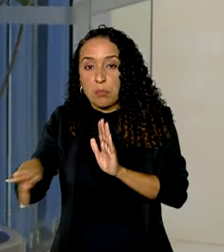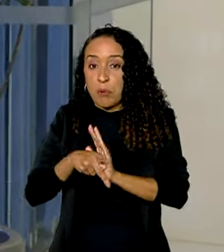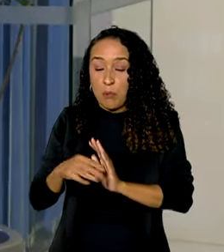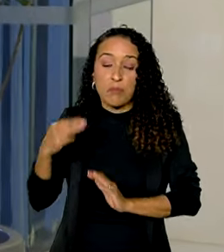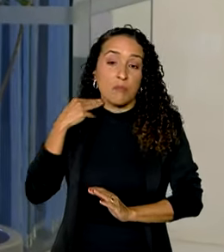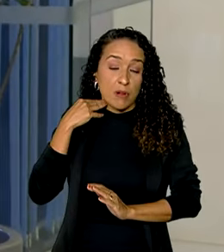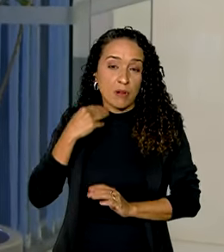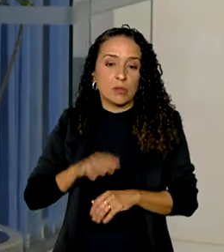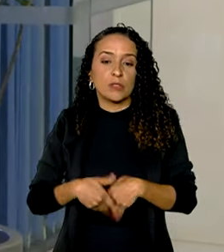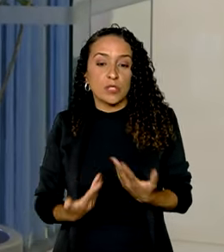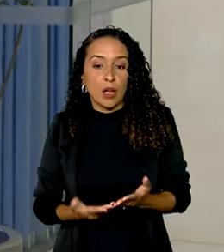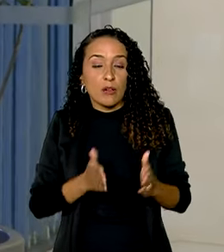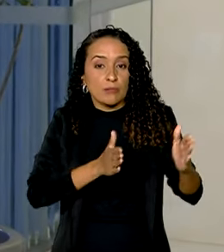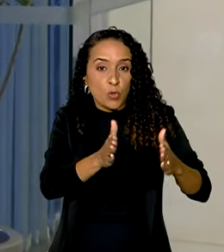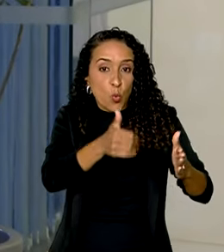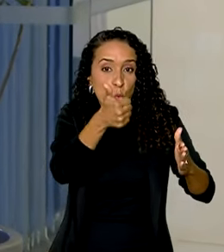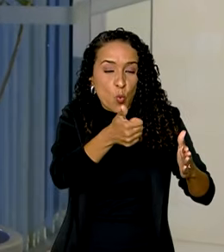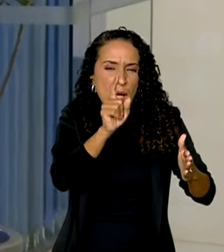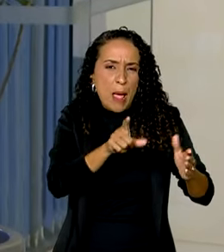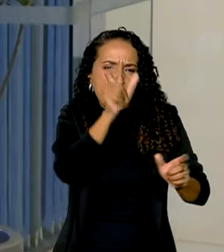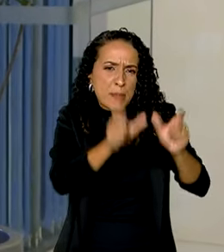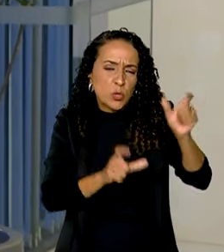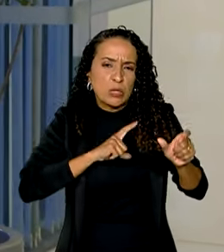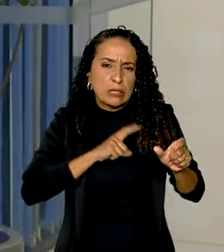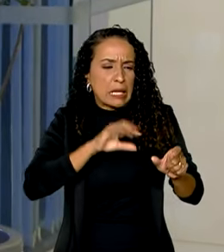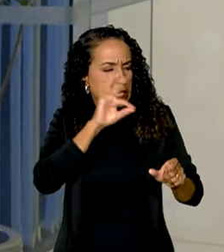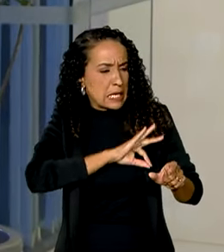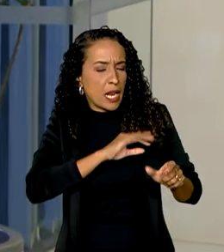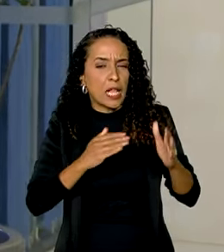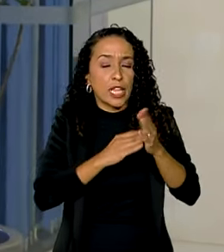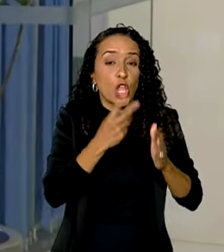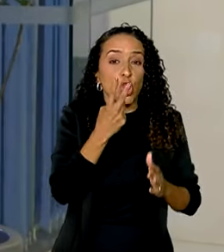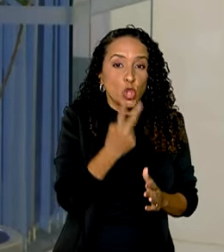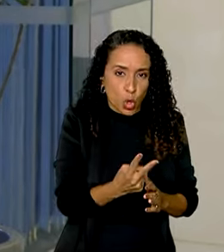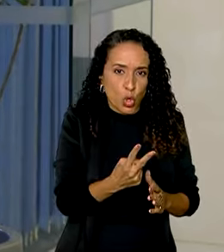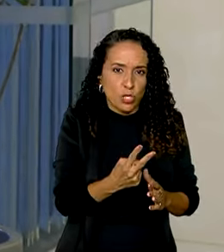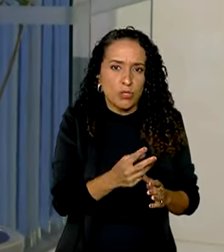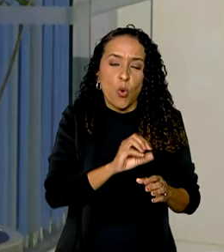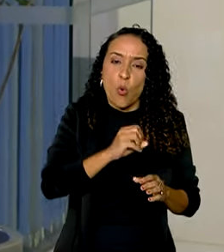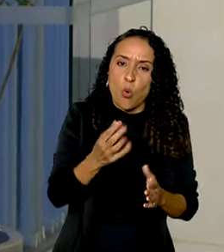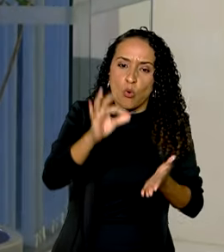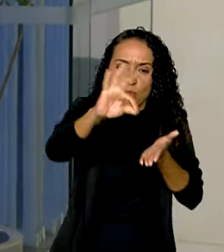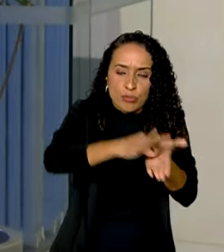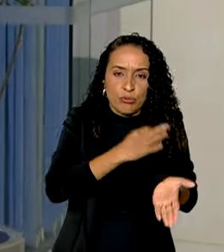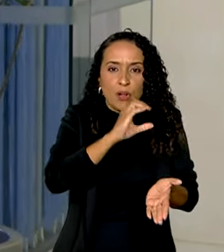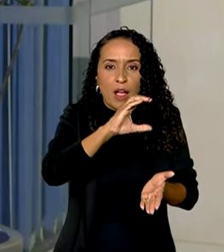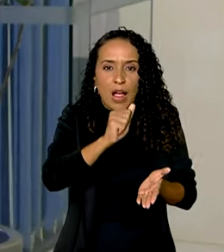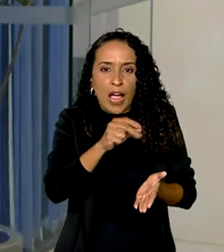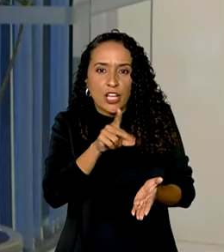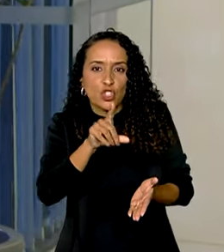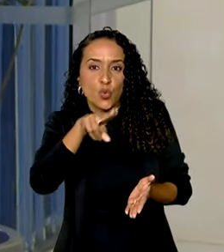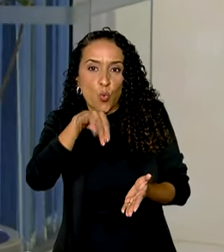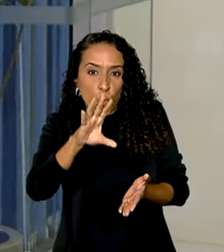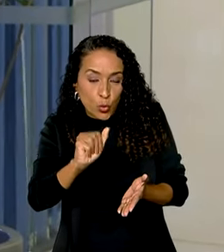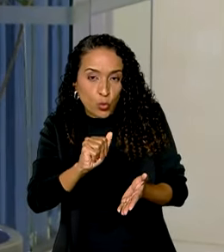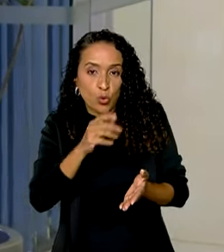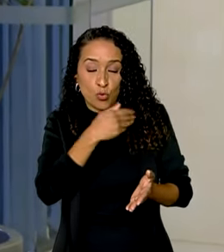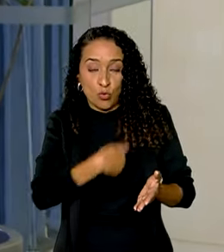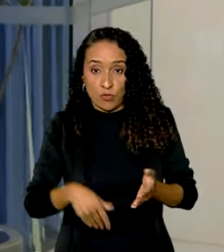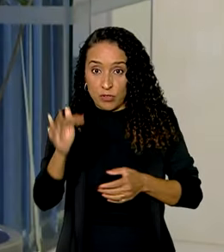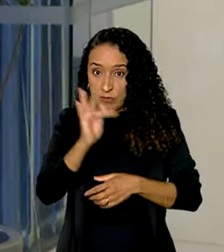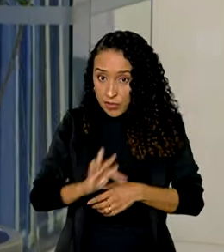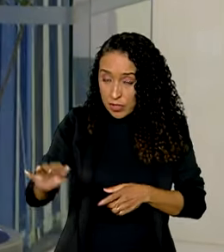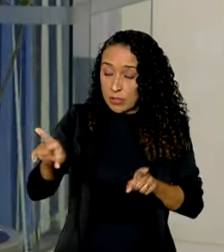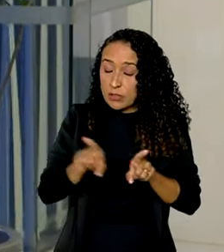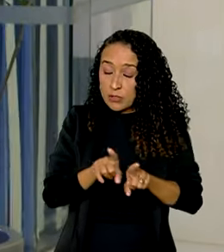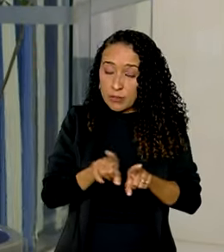banco. Na faixa 1 estão aquelas pessoas que têm renda de até dois salários mínimos ou estão inscritas no Cade Único do Governo Federal e que ainda têm